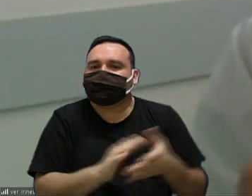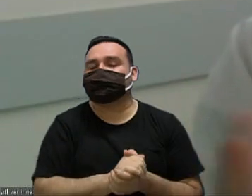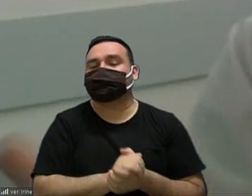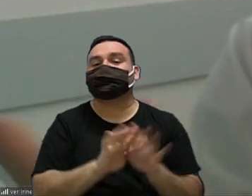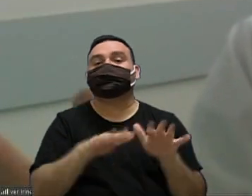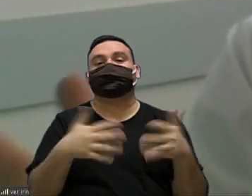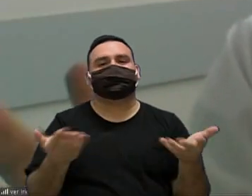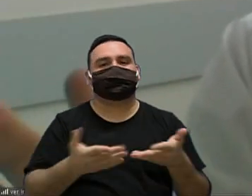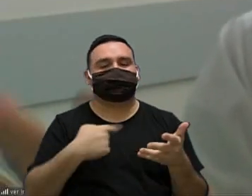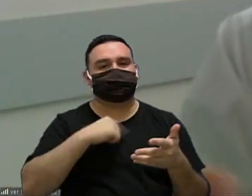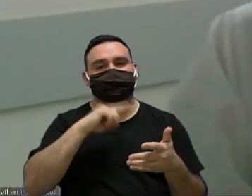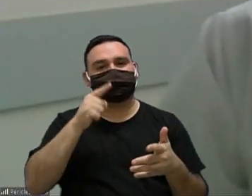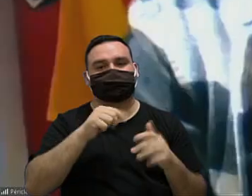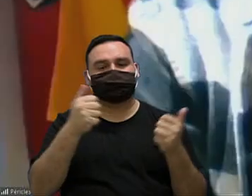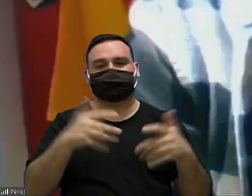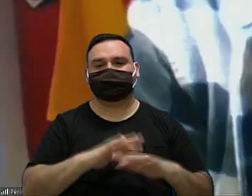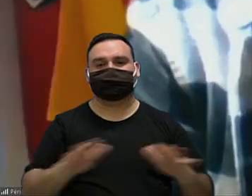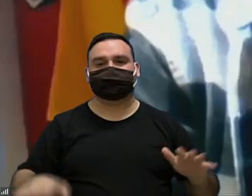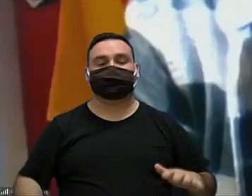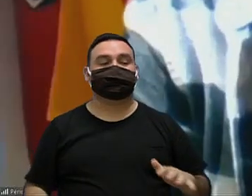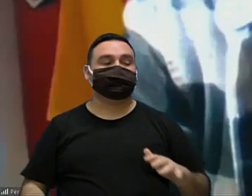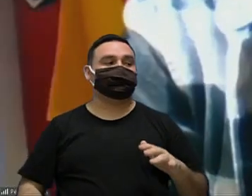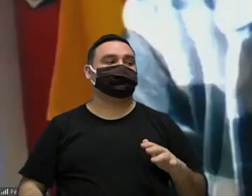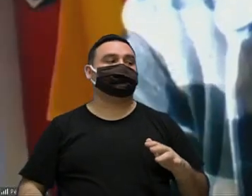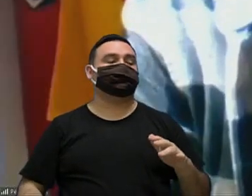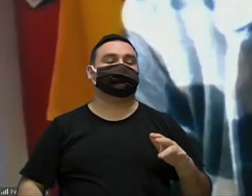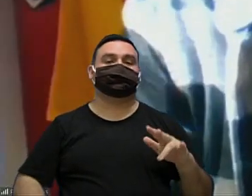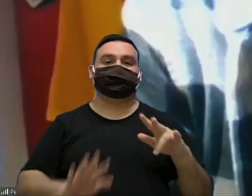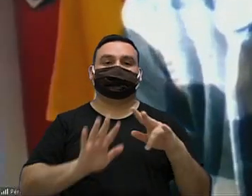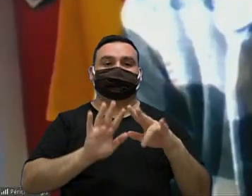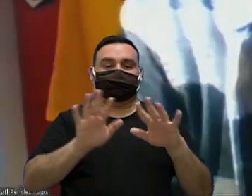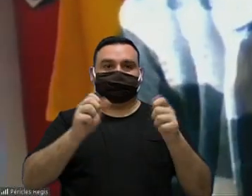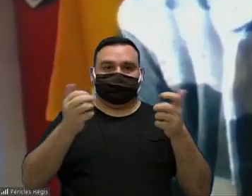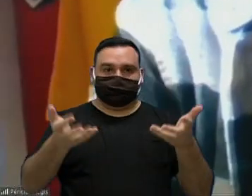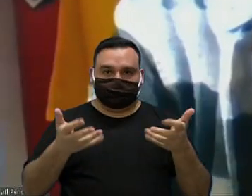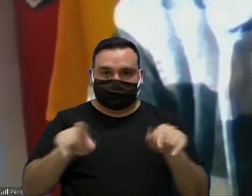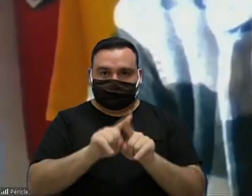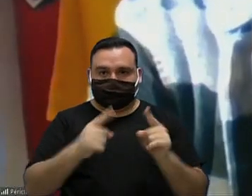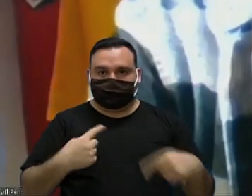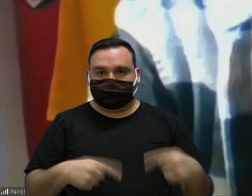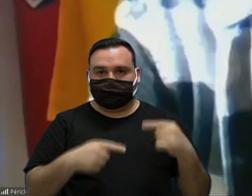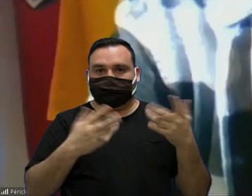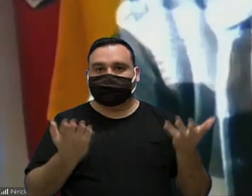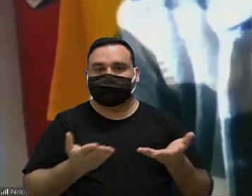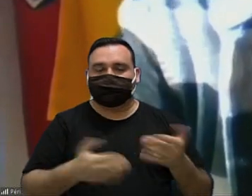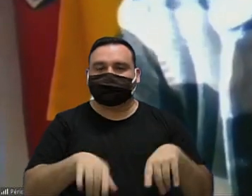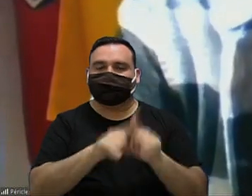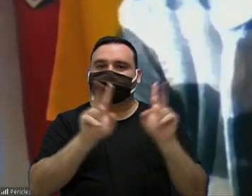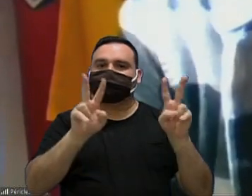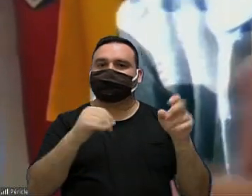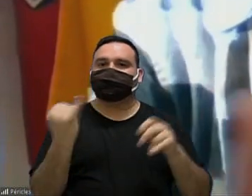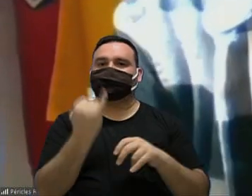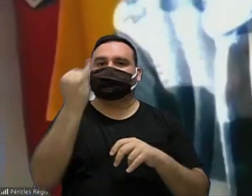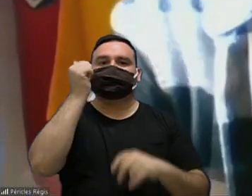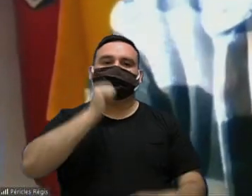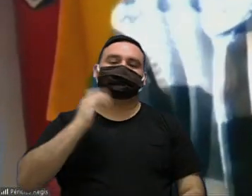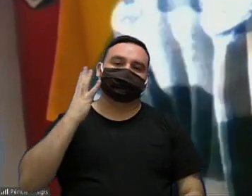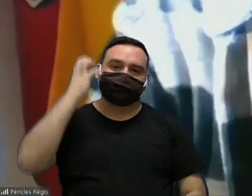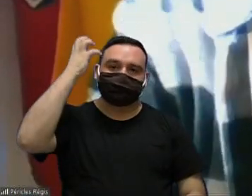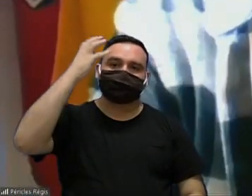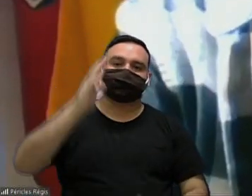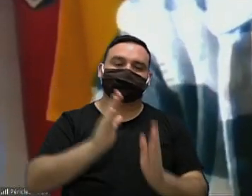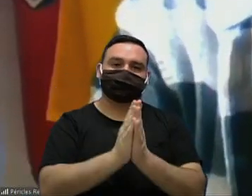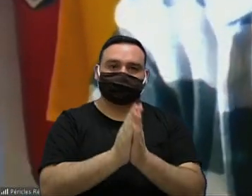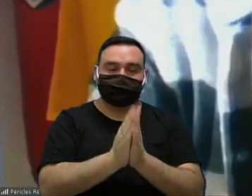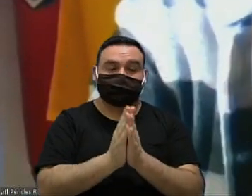então é só para dirimir essa dúvida eu gostaria que a vereadora entrasse nessa discussão que é muito a vereadora Fernanda também por